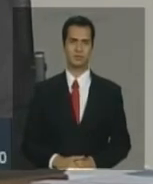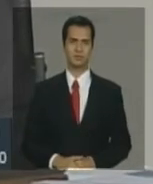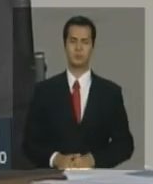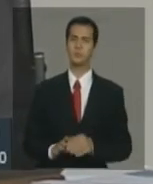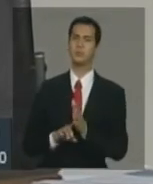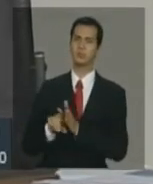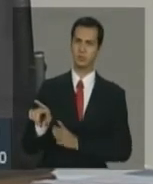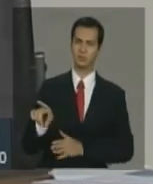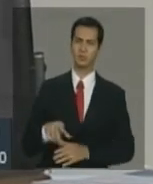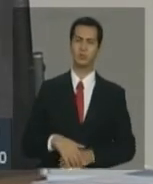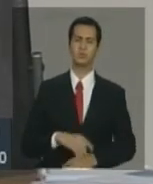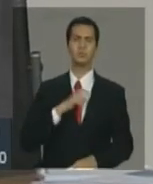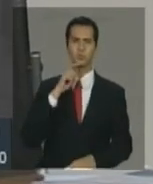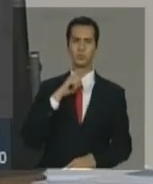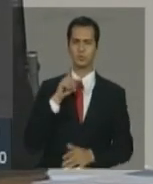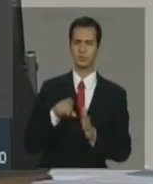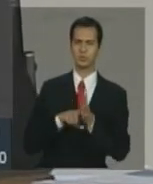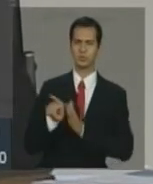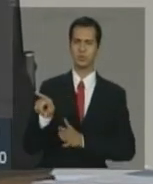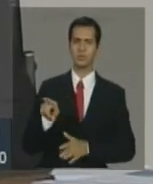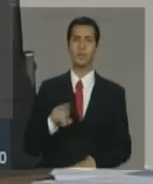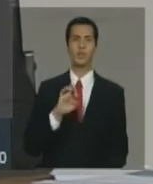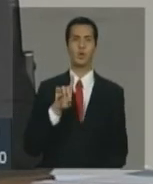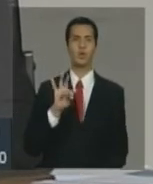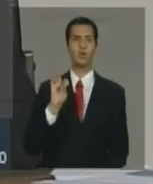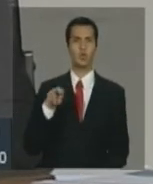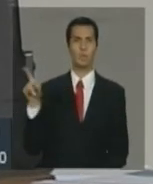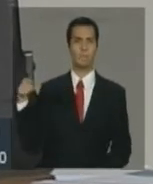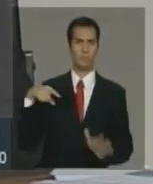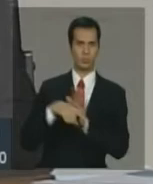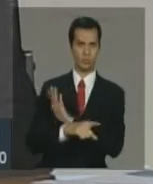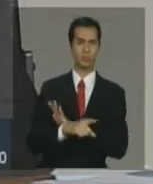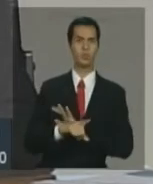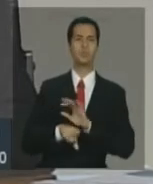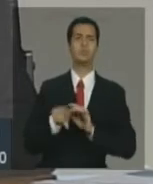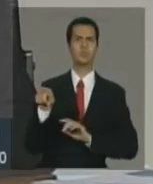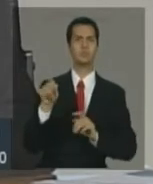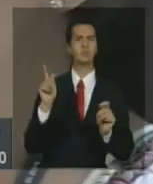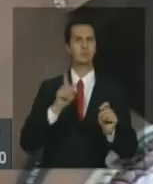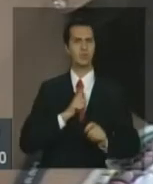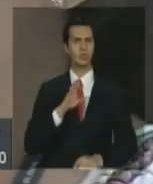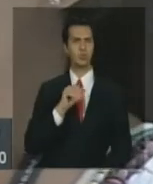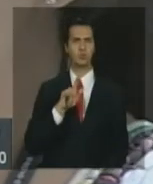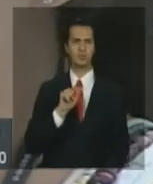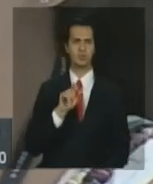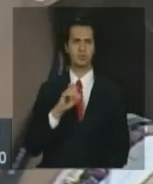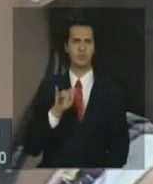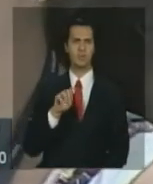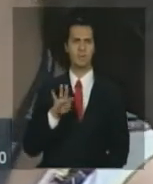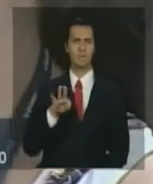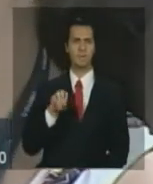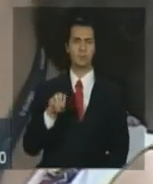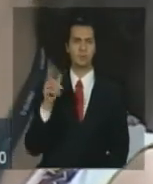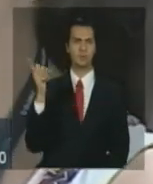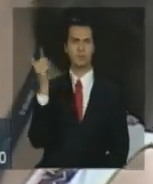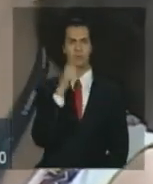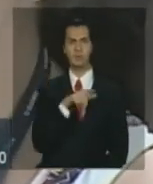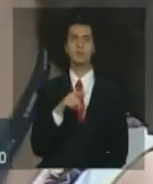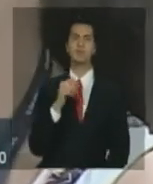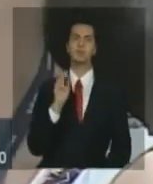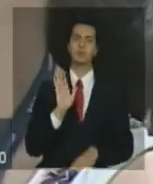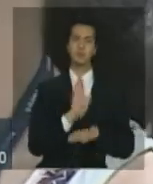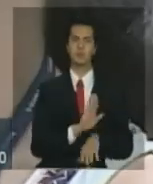rapidinho, João. Sobre essa questão que o Alton perguntou, o disse que o contingenciamento garante o cumprimento do primário, que não tem previsão de mudança nesse